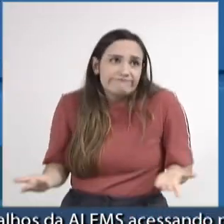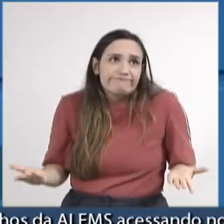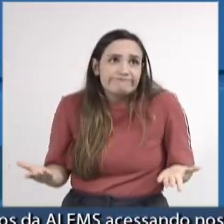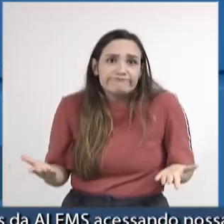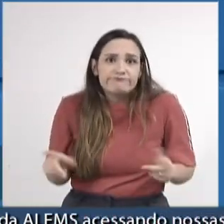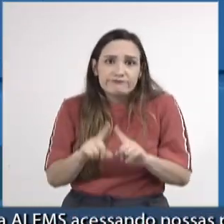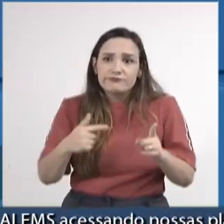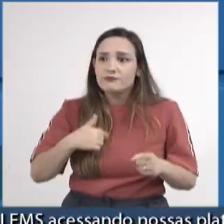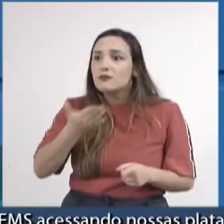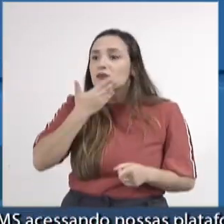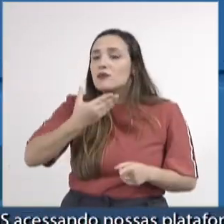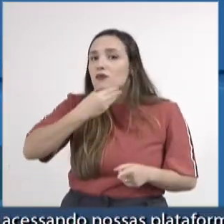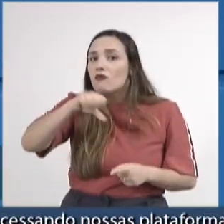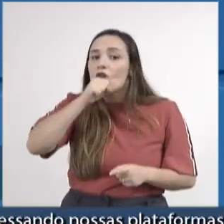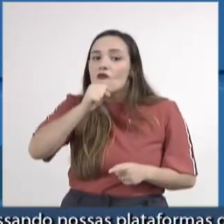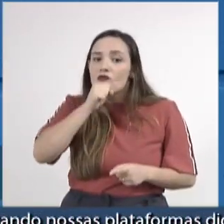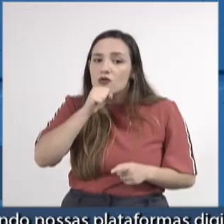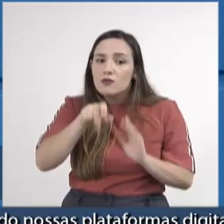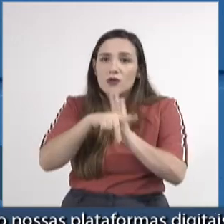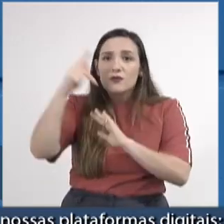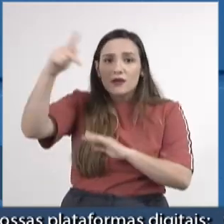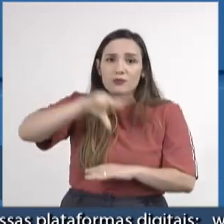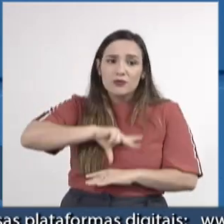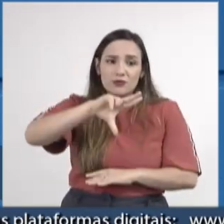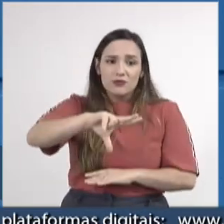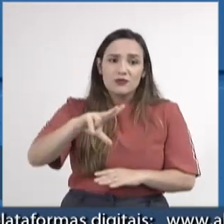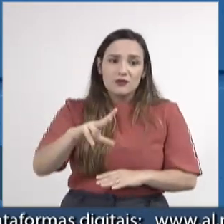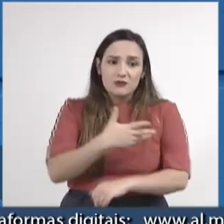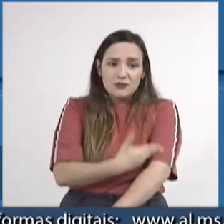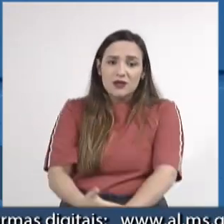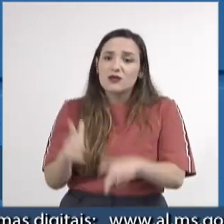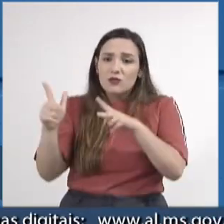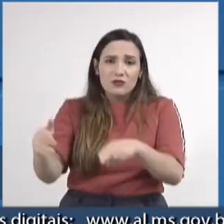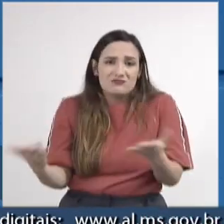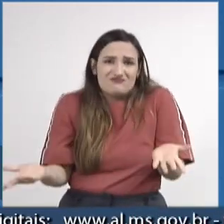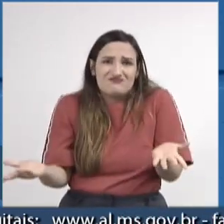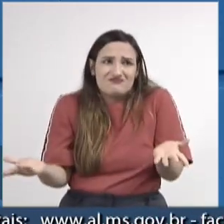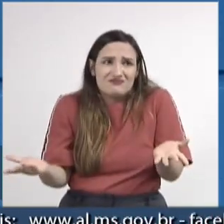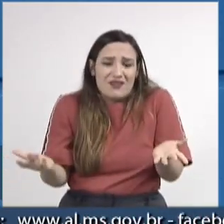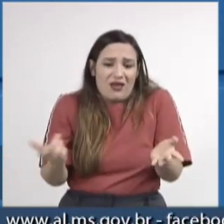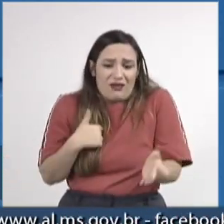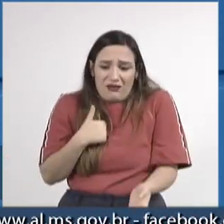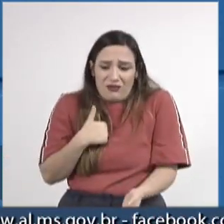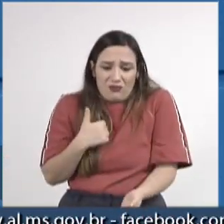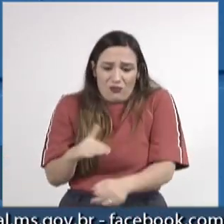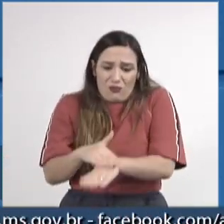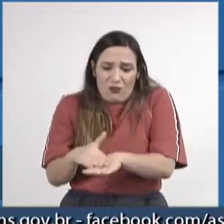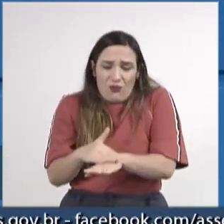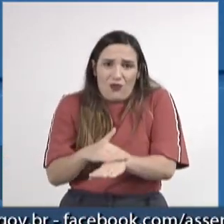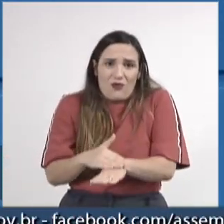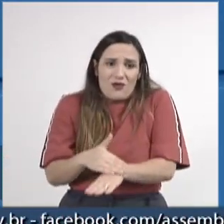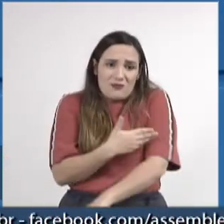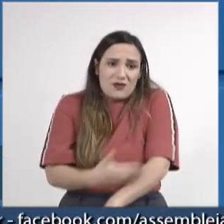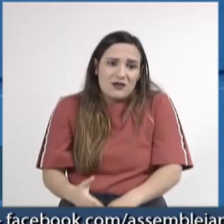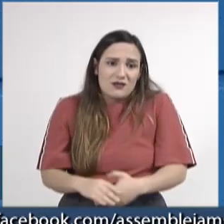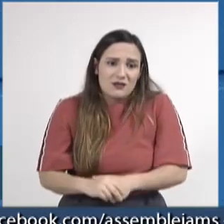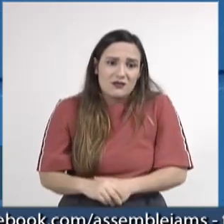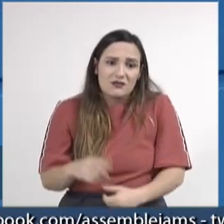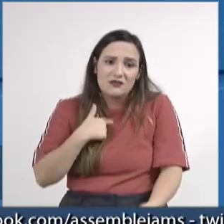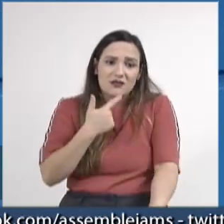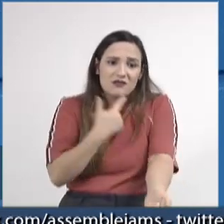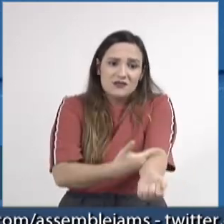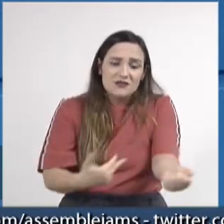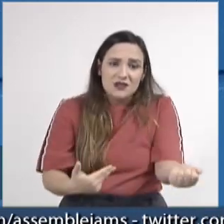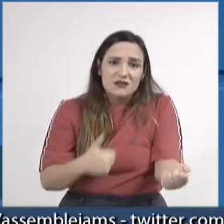avô veio de Portugal, ele era branco como eu, então eu saí branco. Aí, vamos dizer, ah, o senhor tem sangue dele